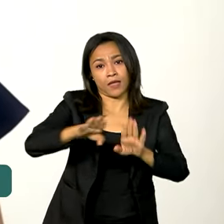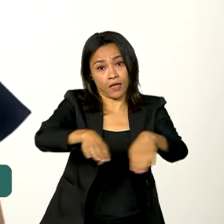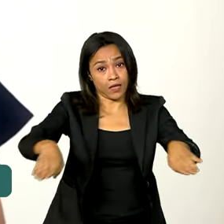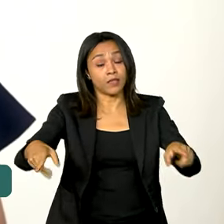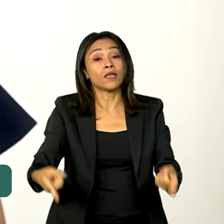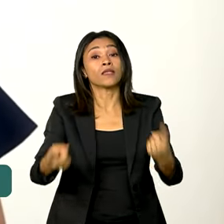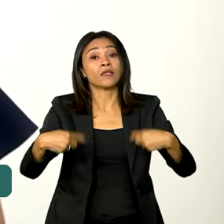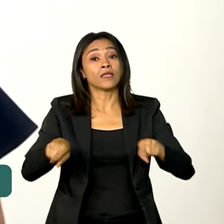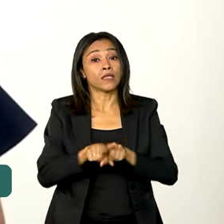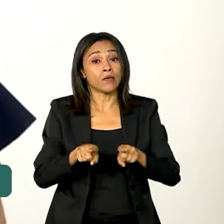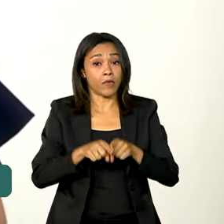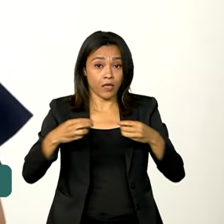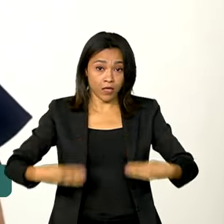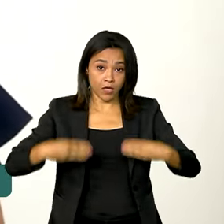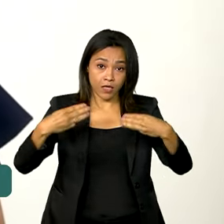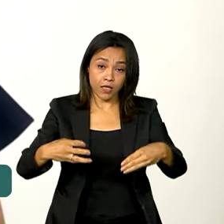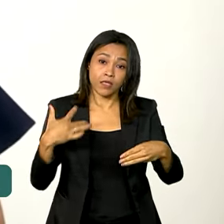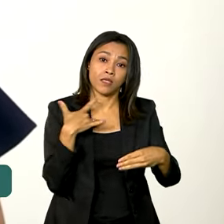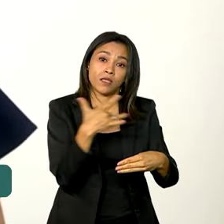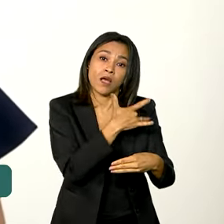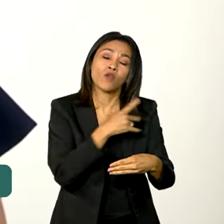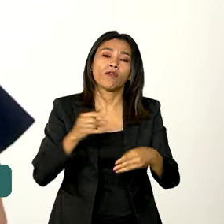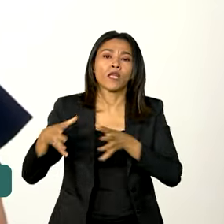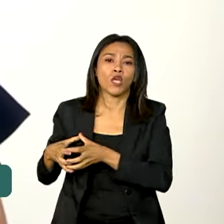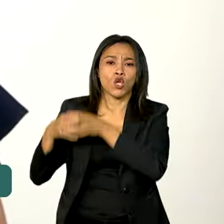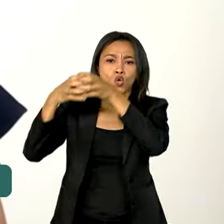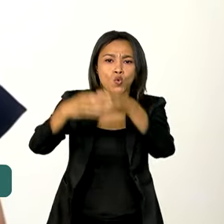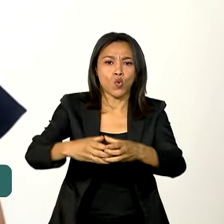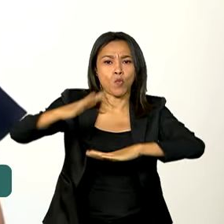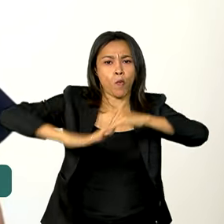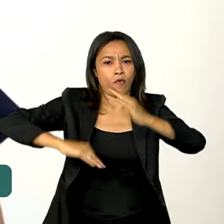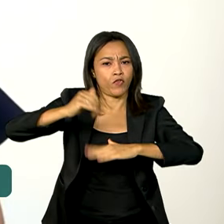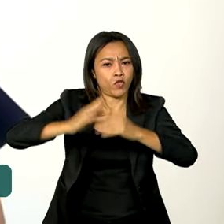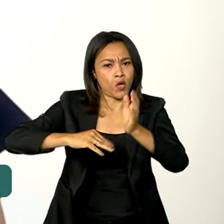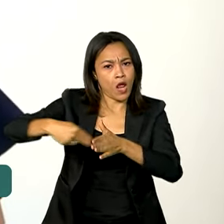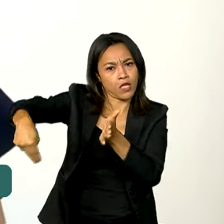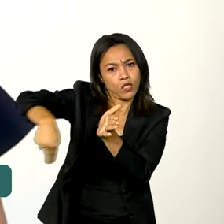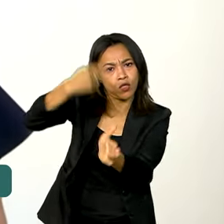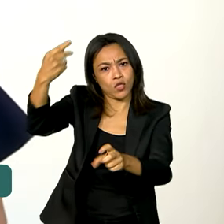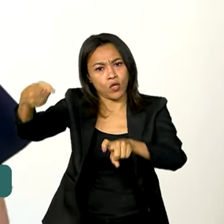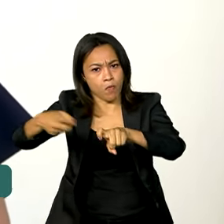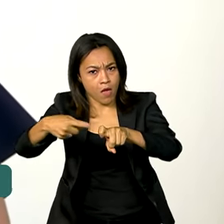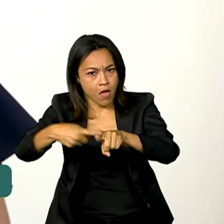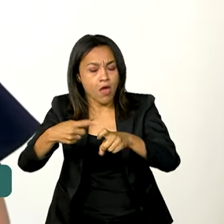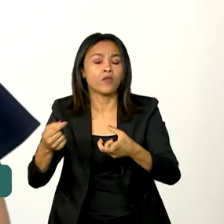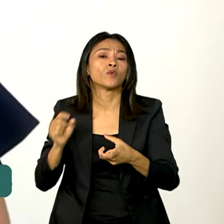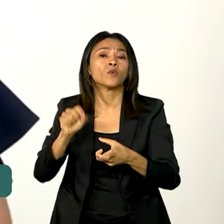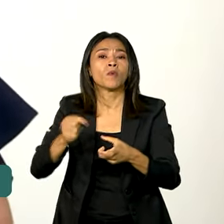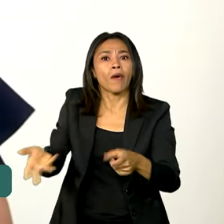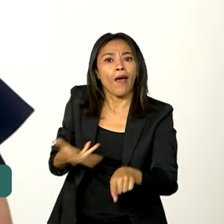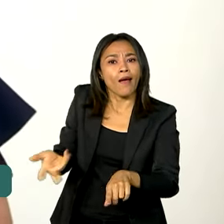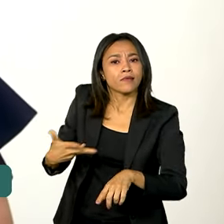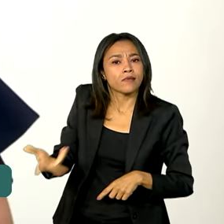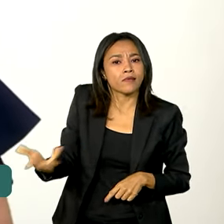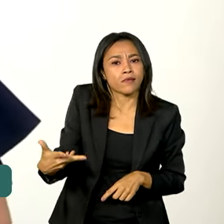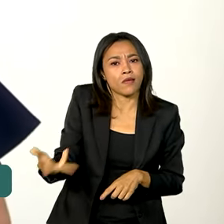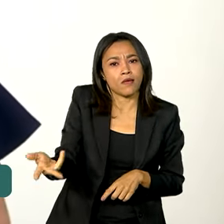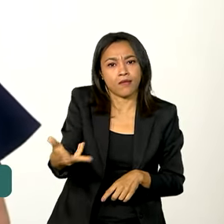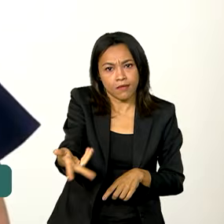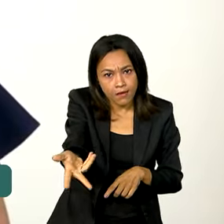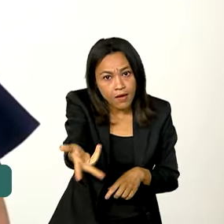também disponibilizará equipes avançadas de cirurgiões ortopédicos para acelerar a